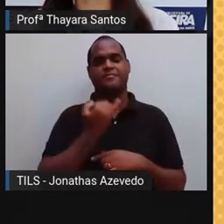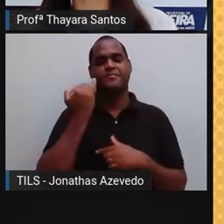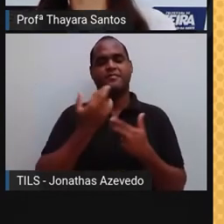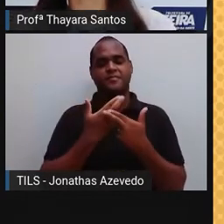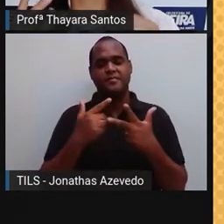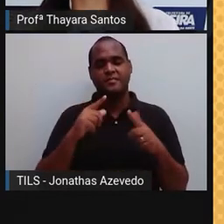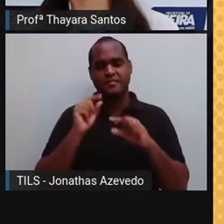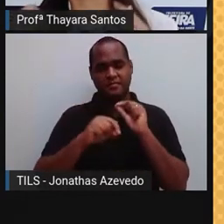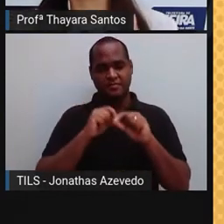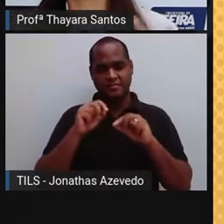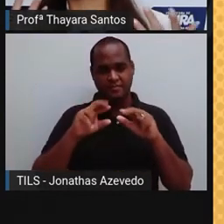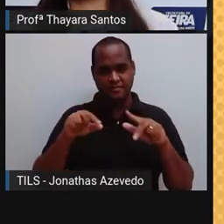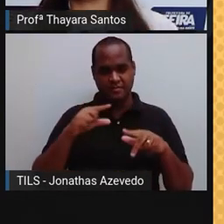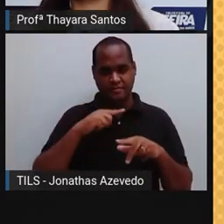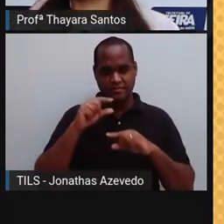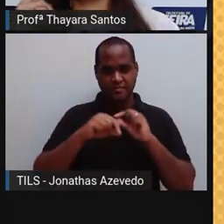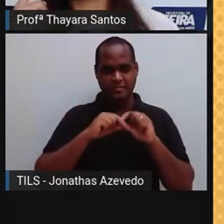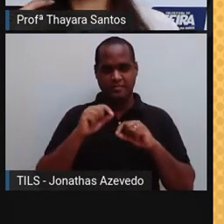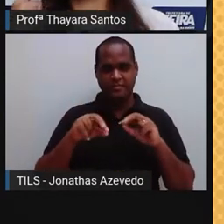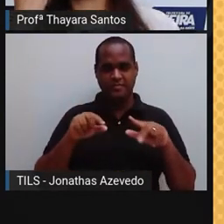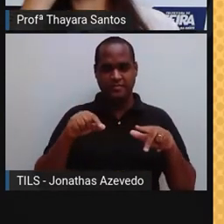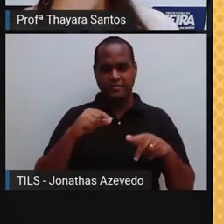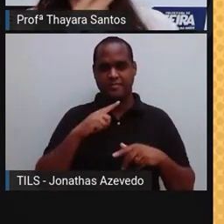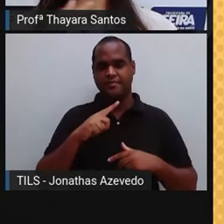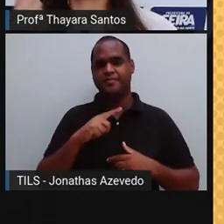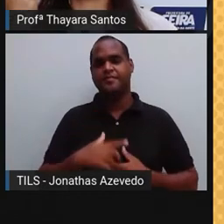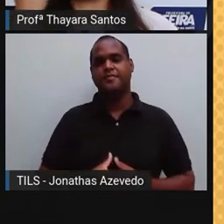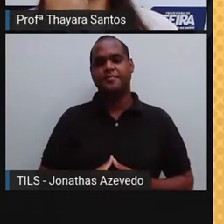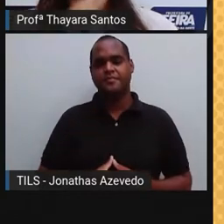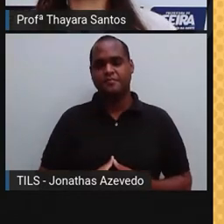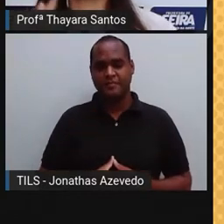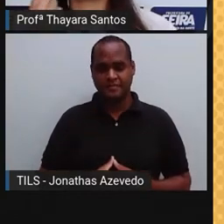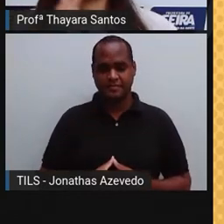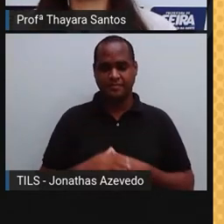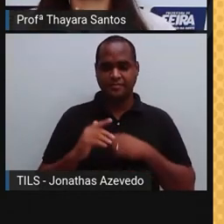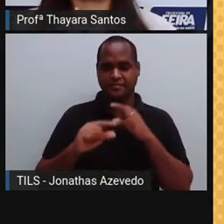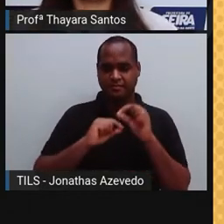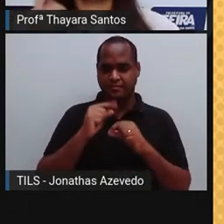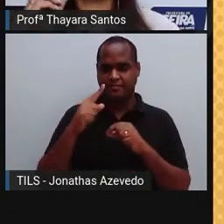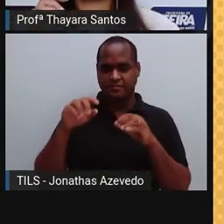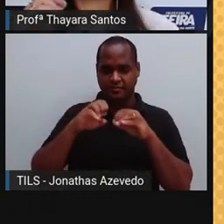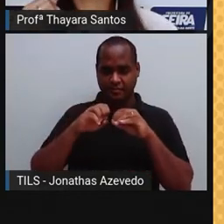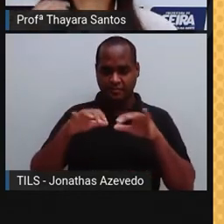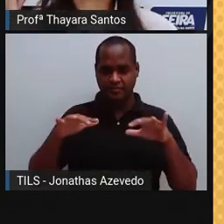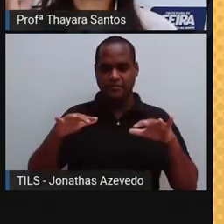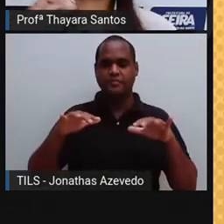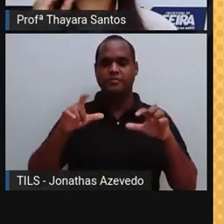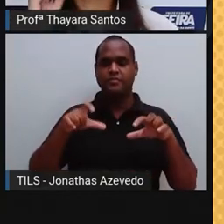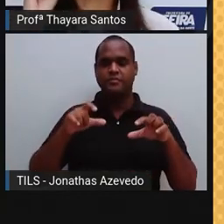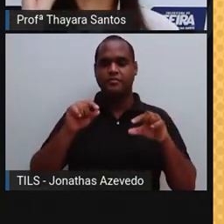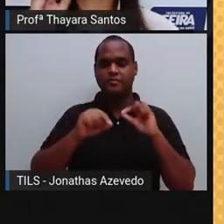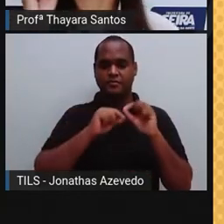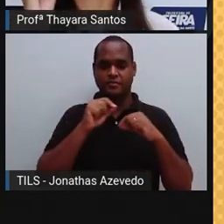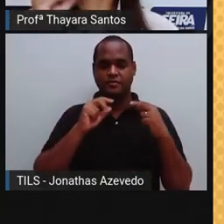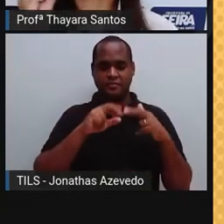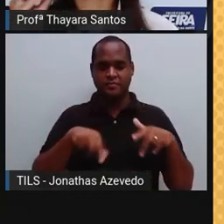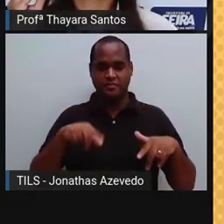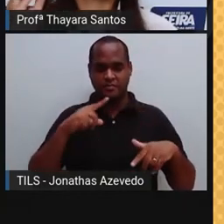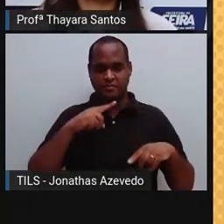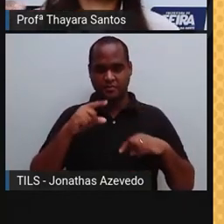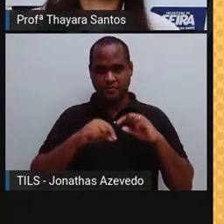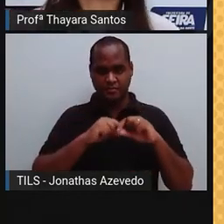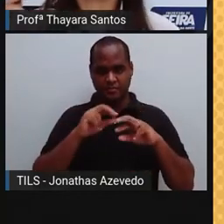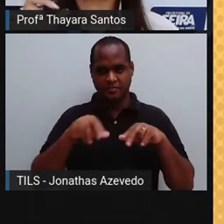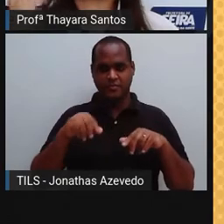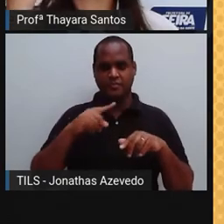gente está comendo que a gente mastigue bem o alimento para que ele possa se espalhar por toda essa região. E aí a gente consegue explorar bem